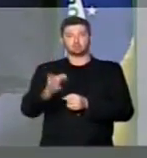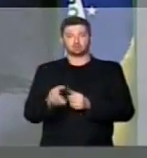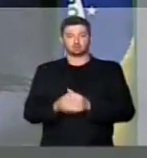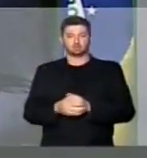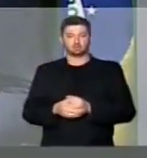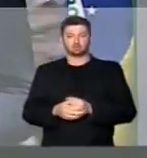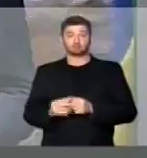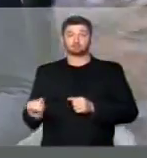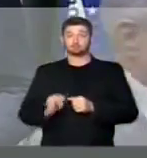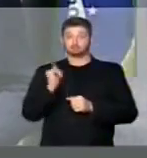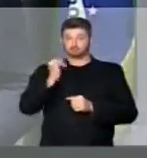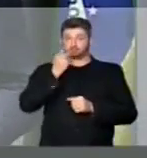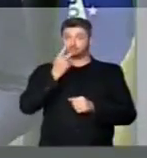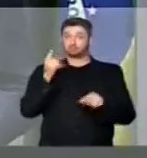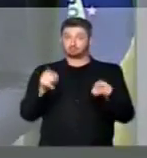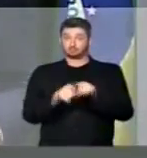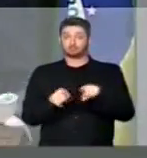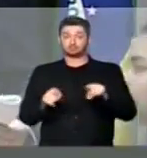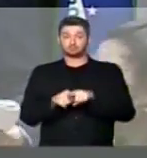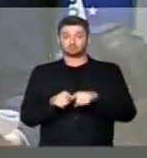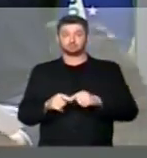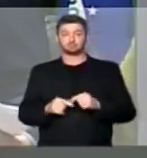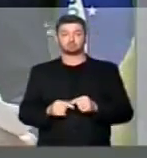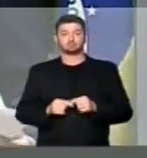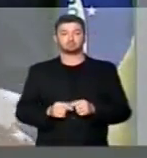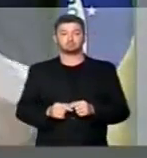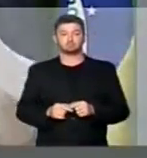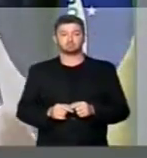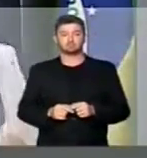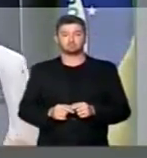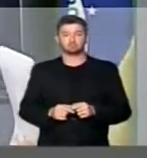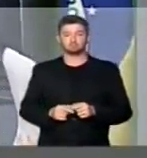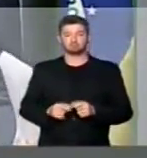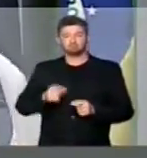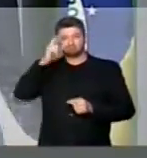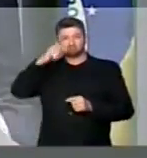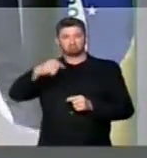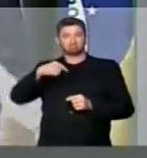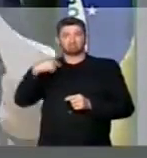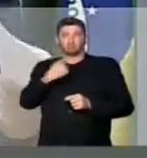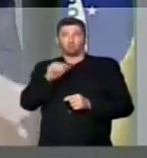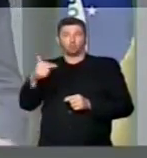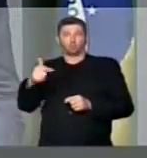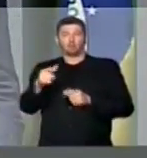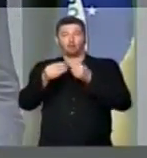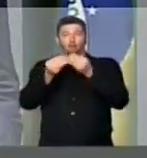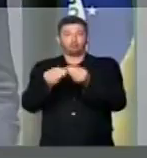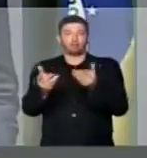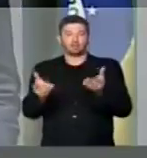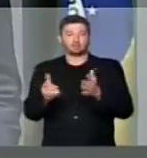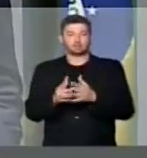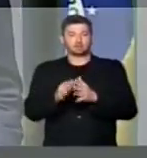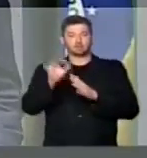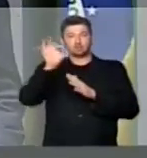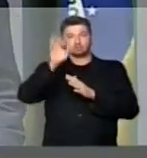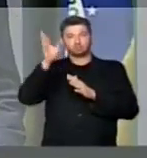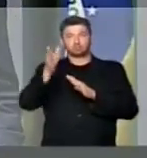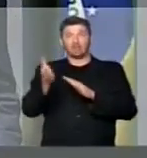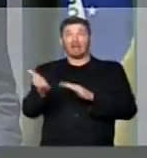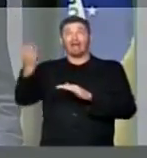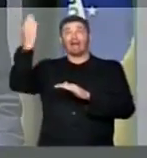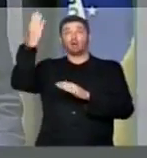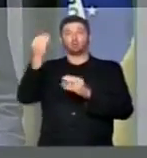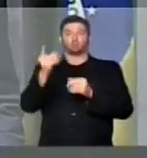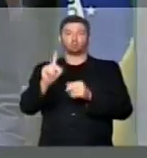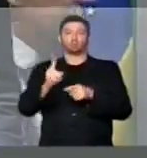E é importante lembrar que, no final, não nos interessa também oferecer um percentual muito